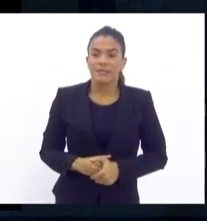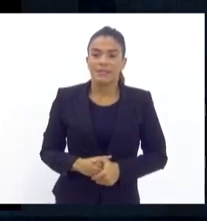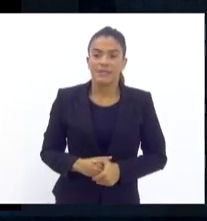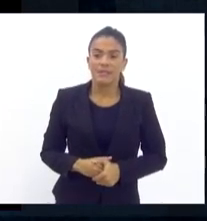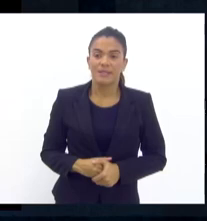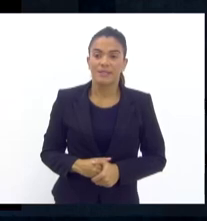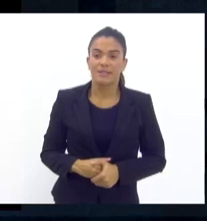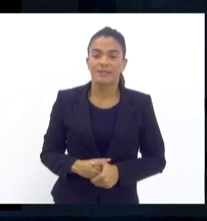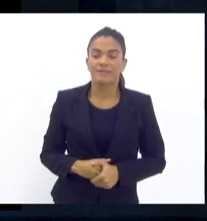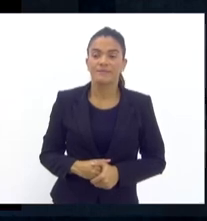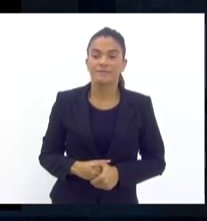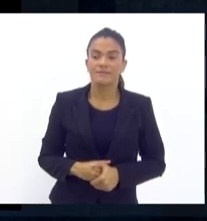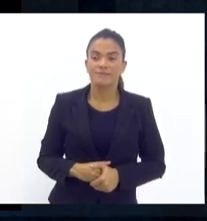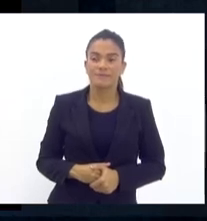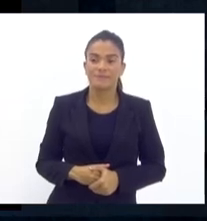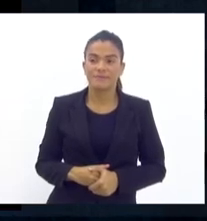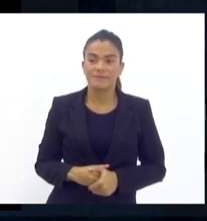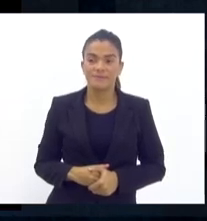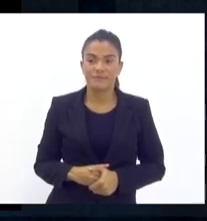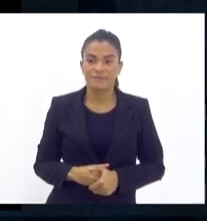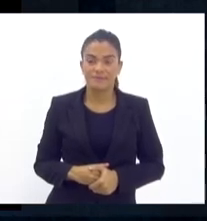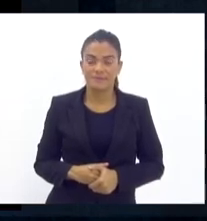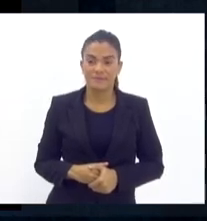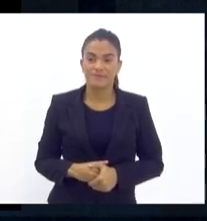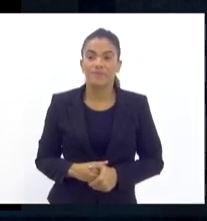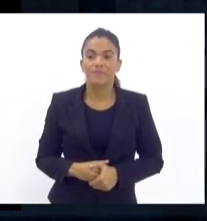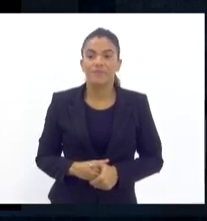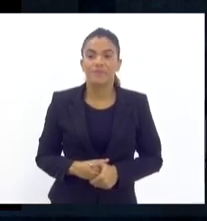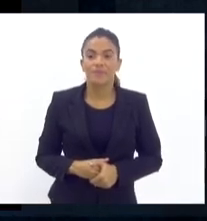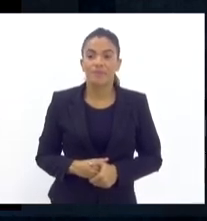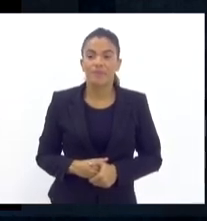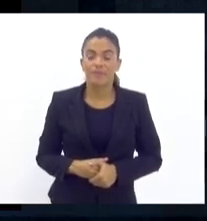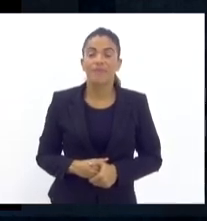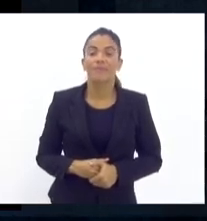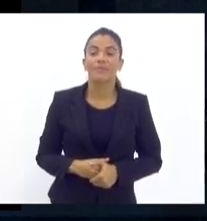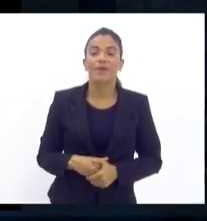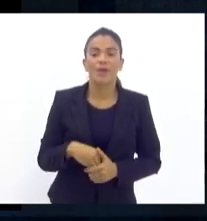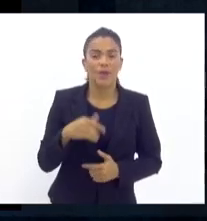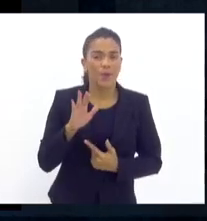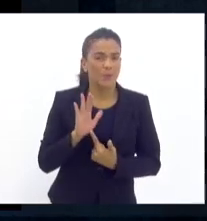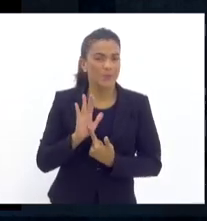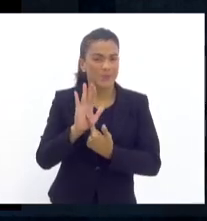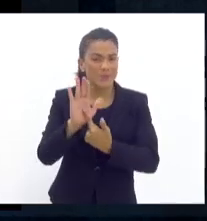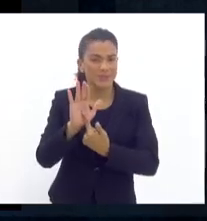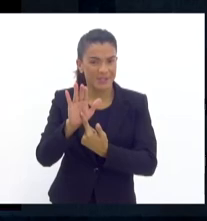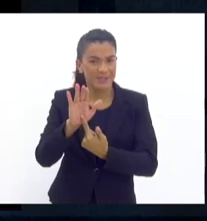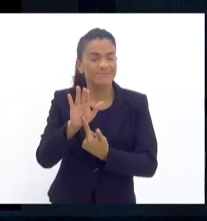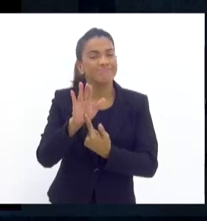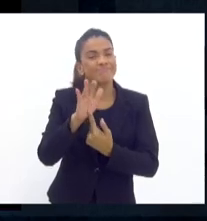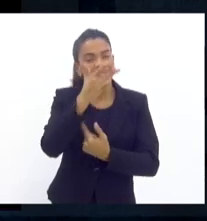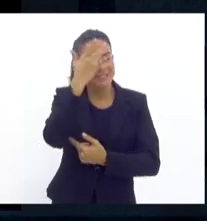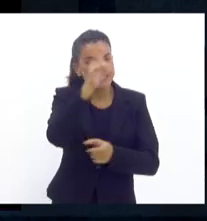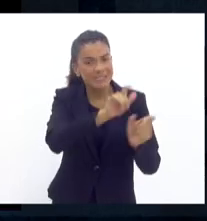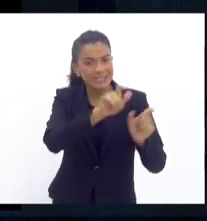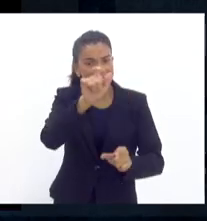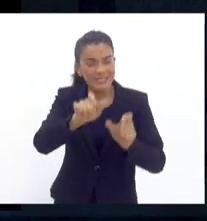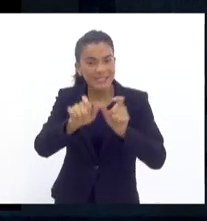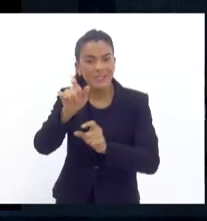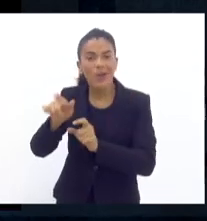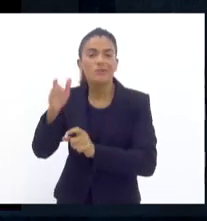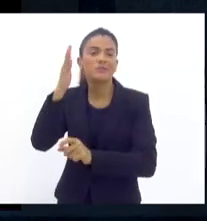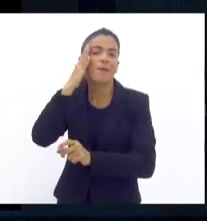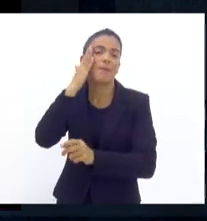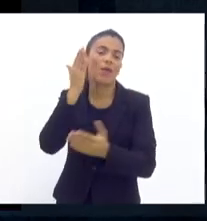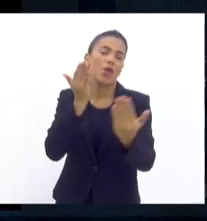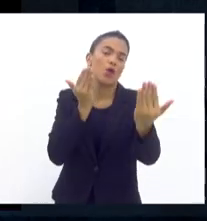Passa, por favor. Por favor. Aqui, aí. Eu coloquei aqui só para as pessoas terem uma referência de